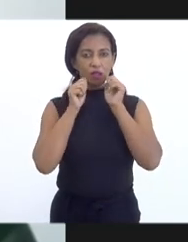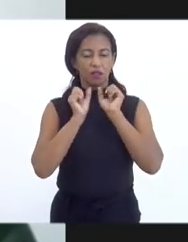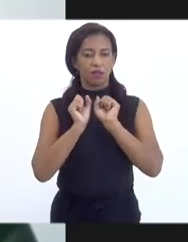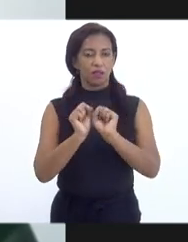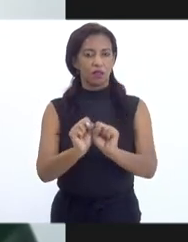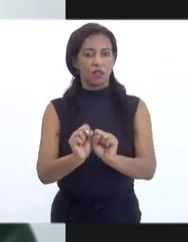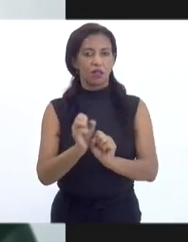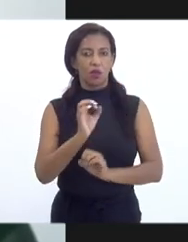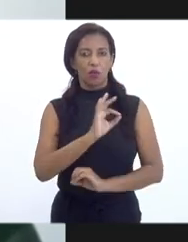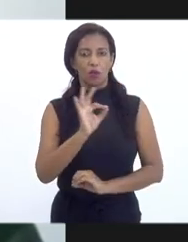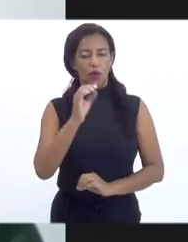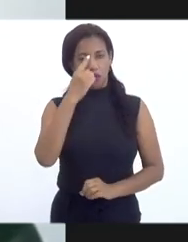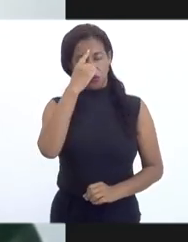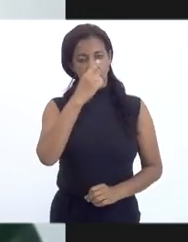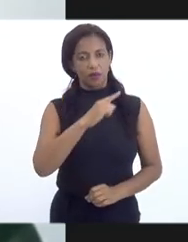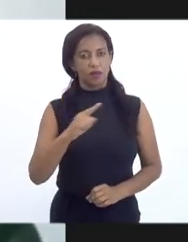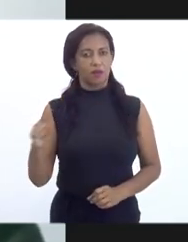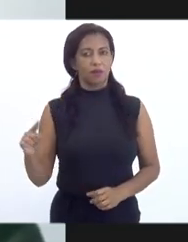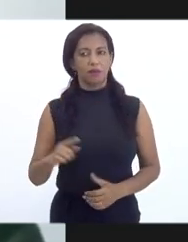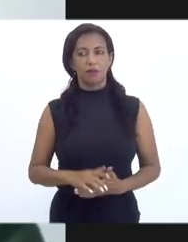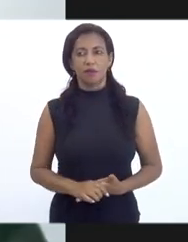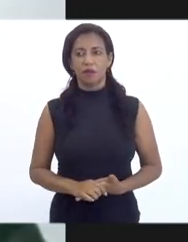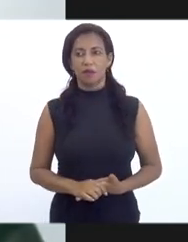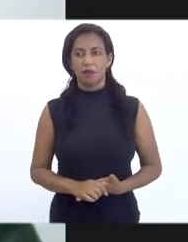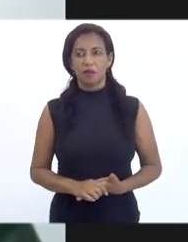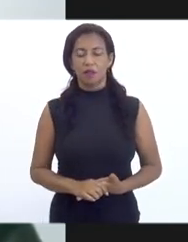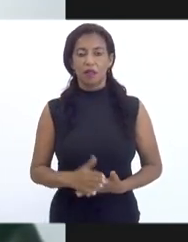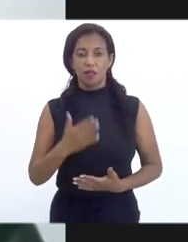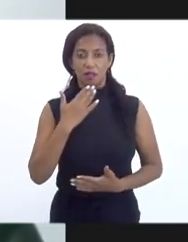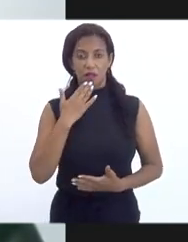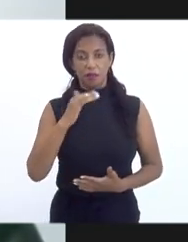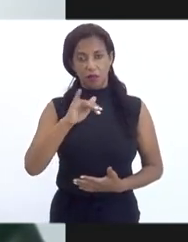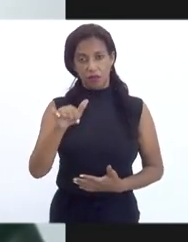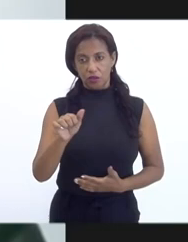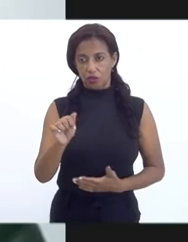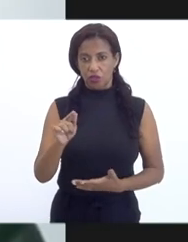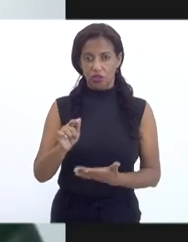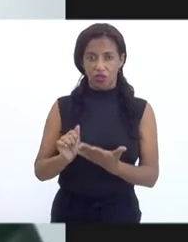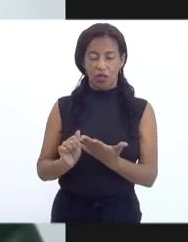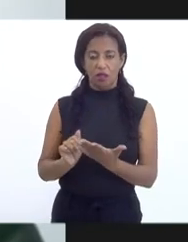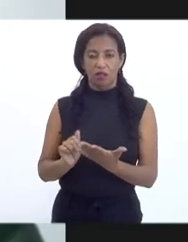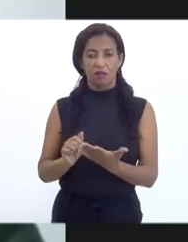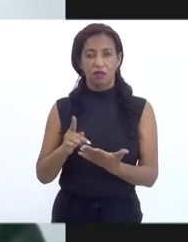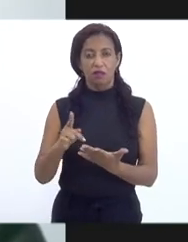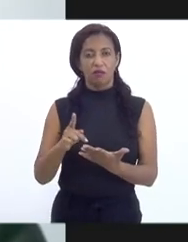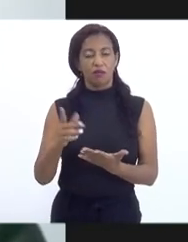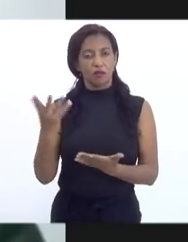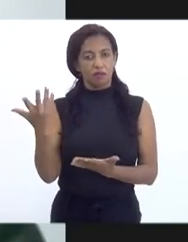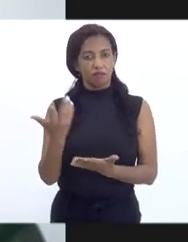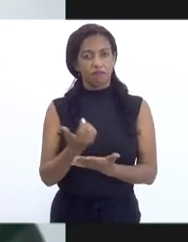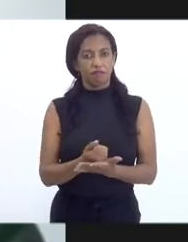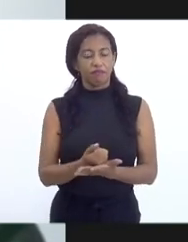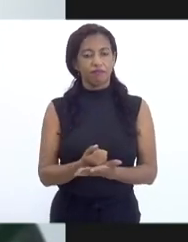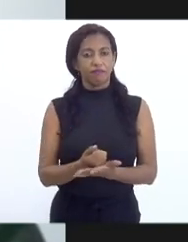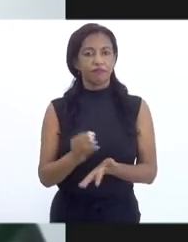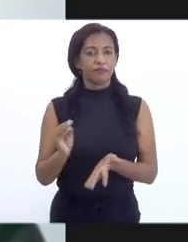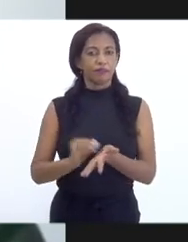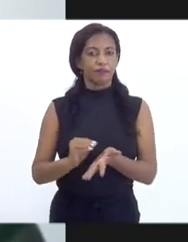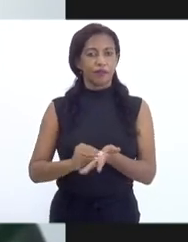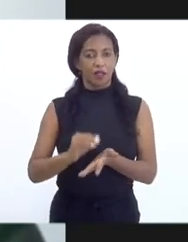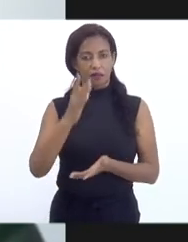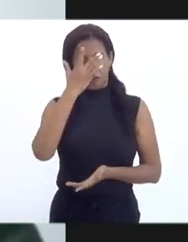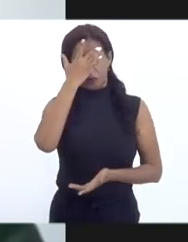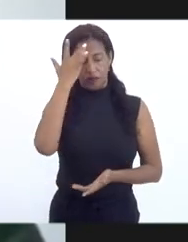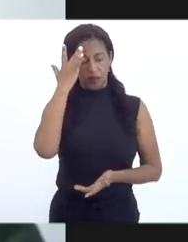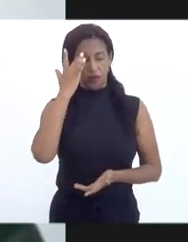desejo uma ótima semana e peço, Jaque, que você, por favor, registre a ausência das pessoas,